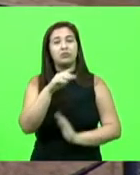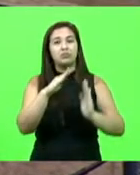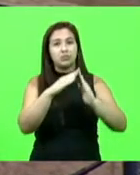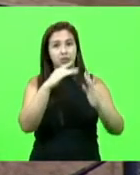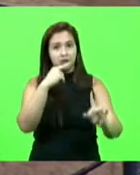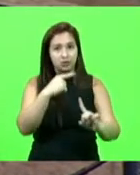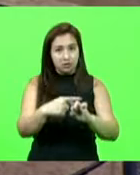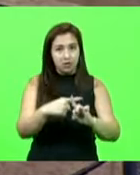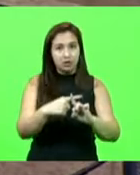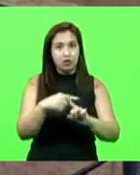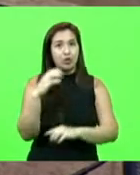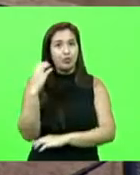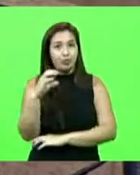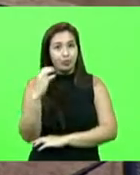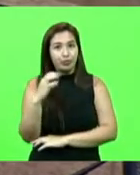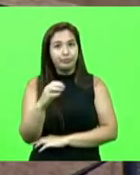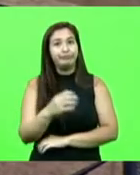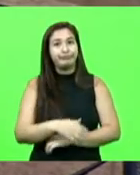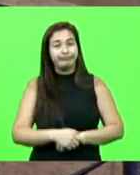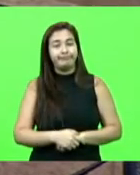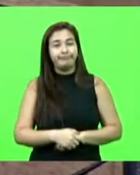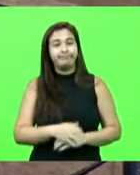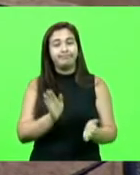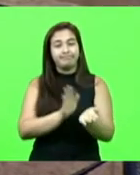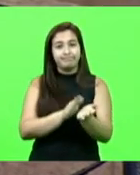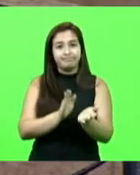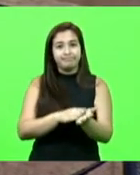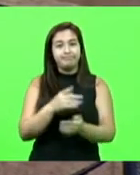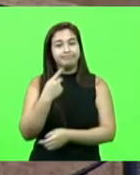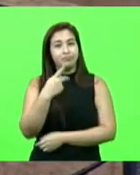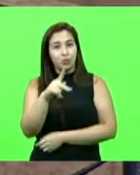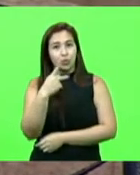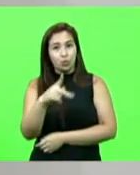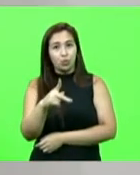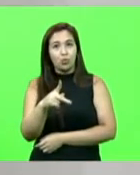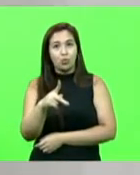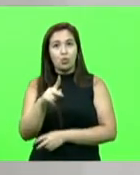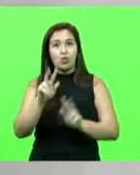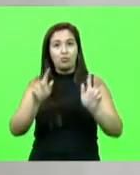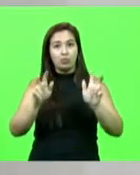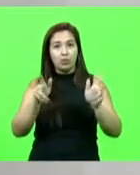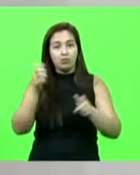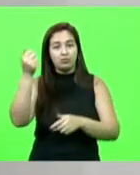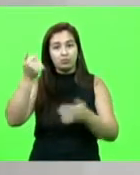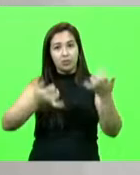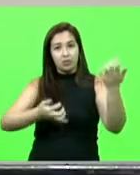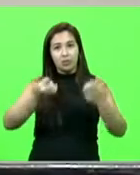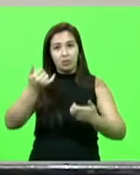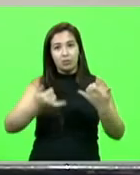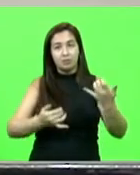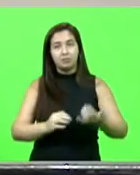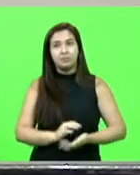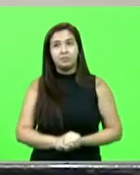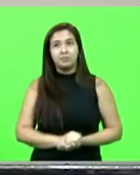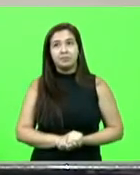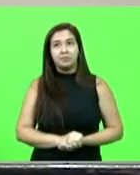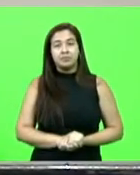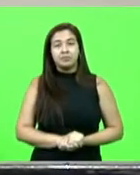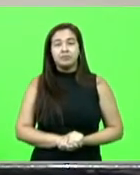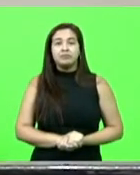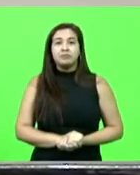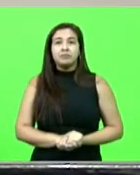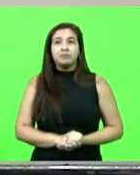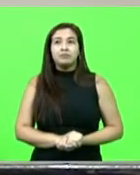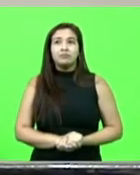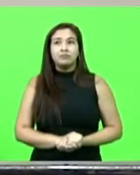ocasião desse vereador, algo lamentável. Parabéns pelas colocações de vocês. Obrigada. Obrigada, senhor senhor. Deputada, se me permite, eu vou pedir ao